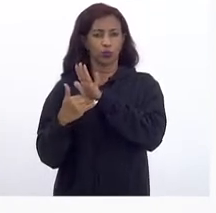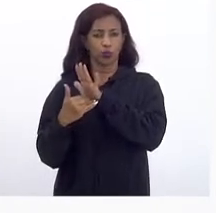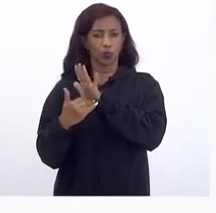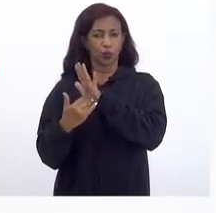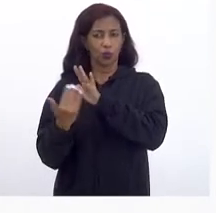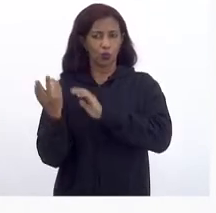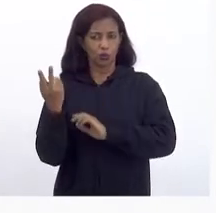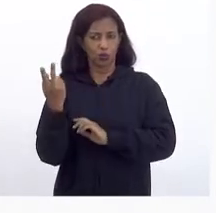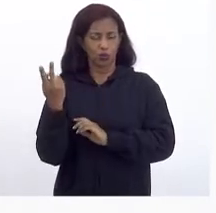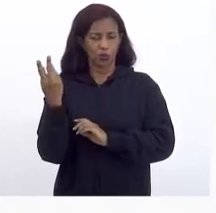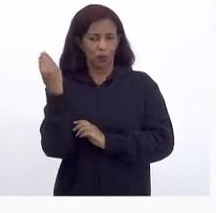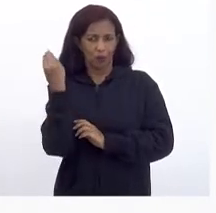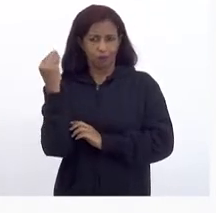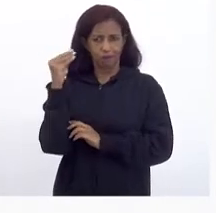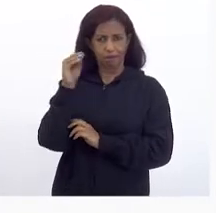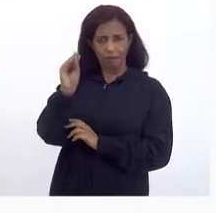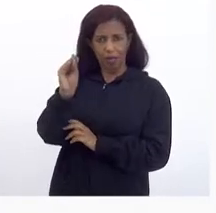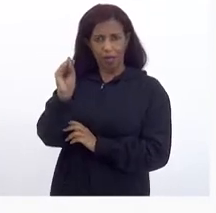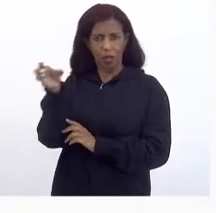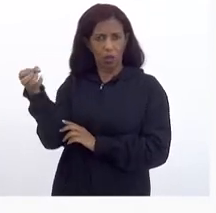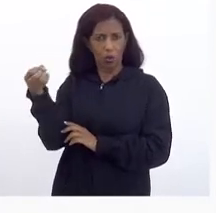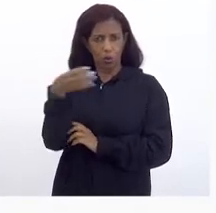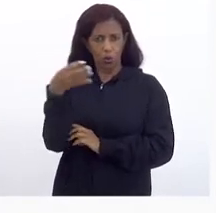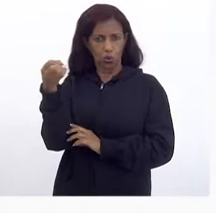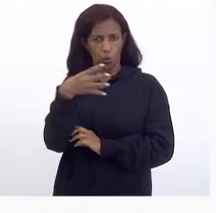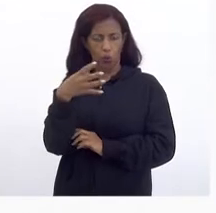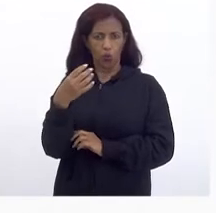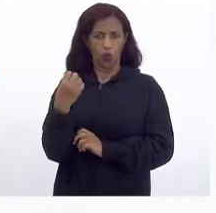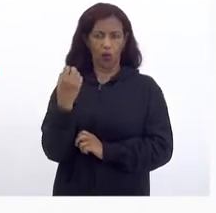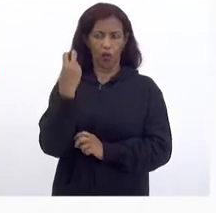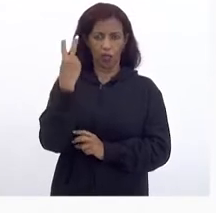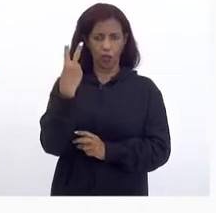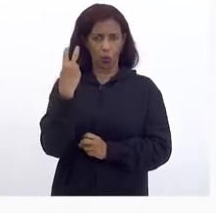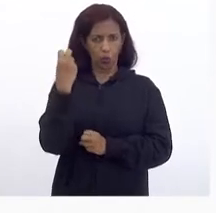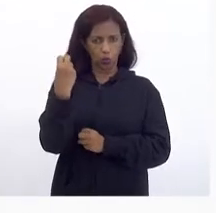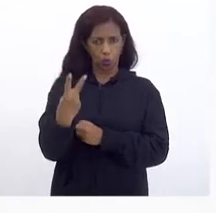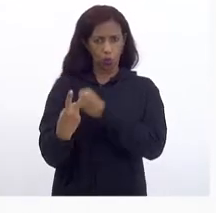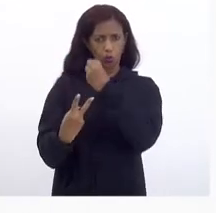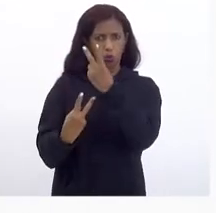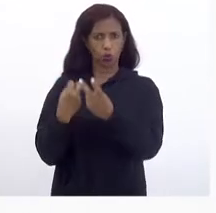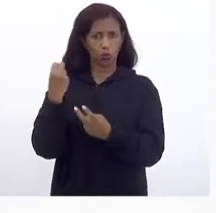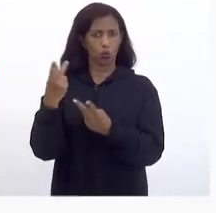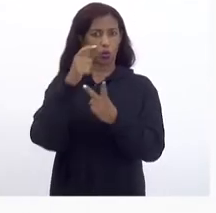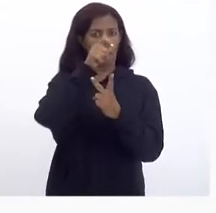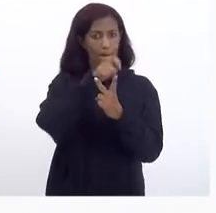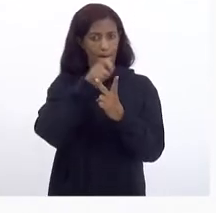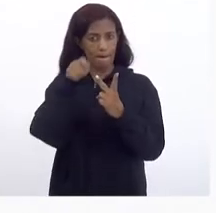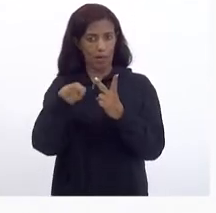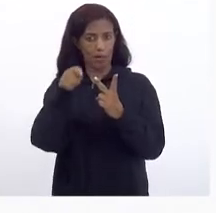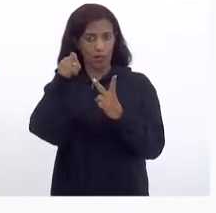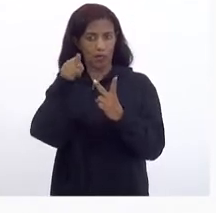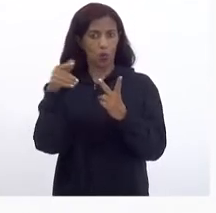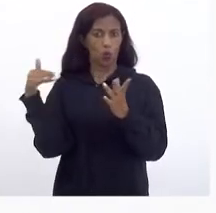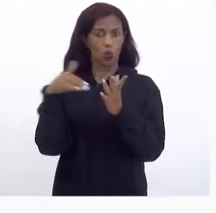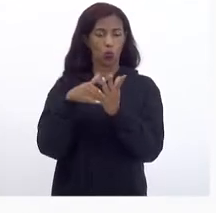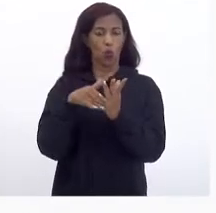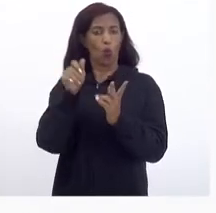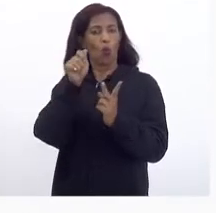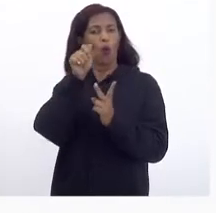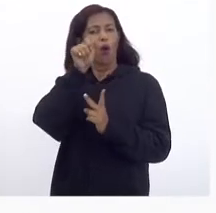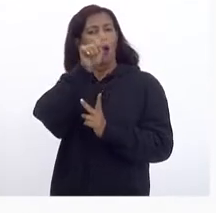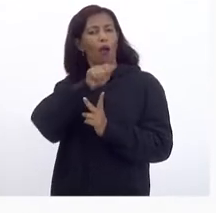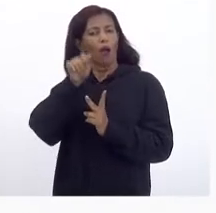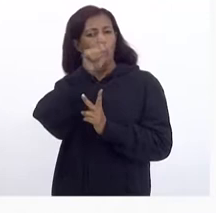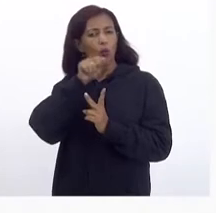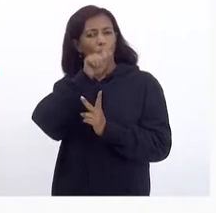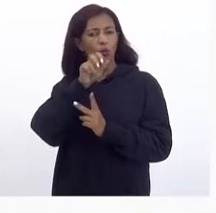fizemos Que nós atualizamos A cada Dois meses Essa atualização É de agosto Né Que dá 59